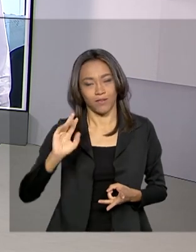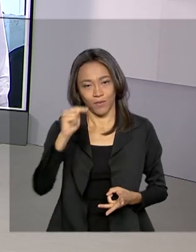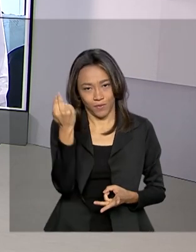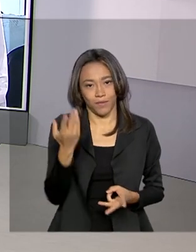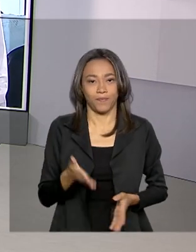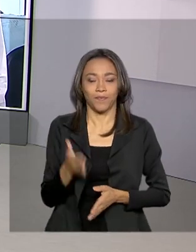ao vivo. Obrigada. Obrigada.